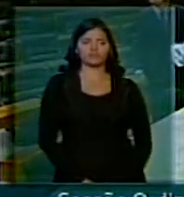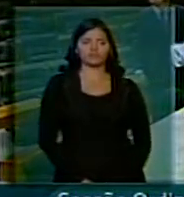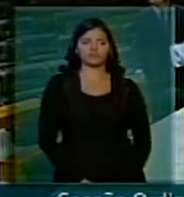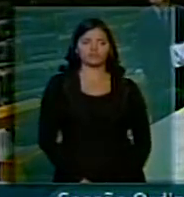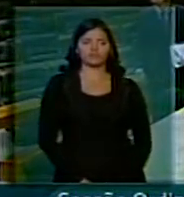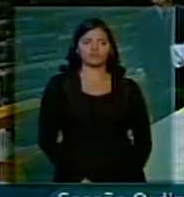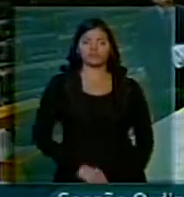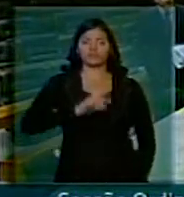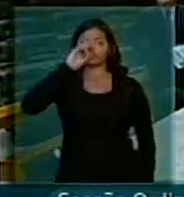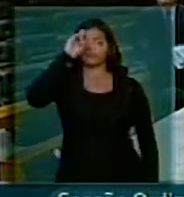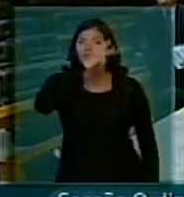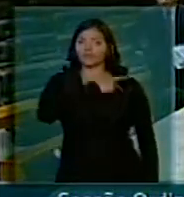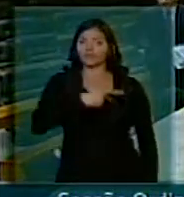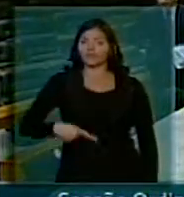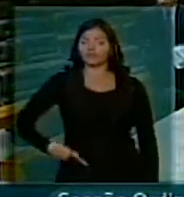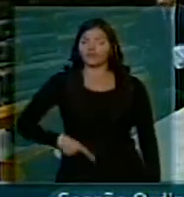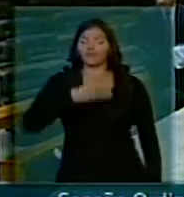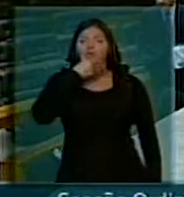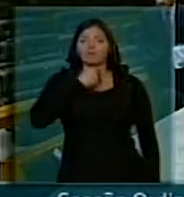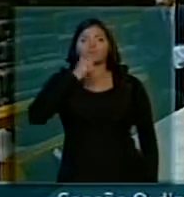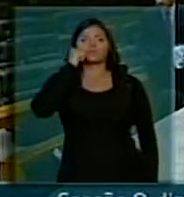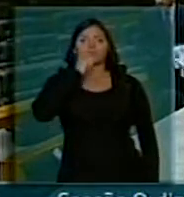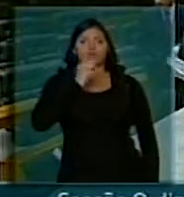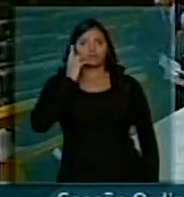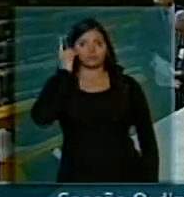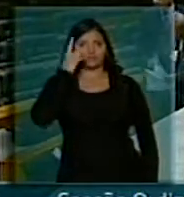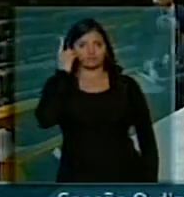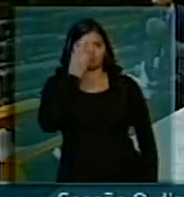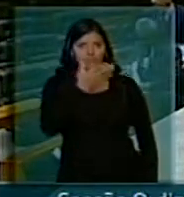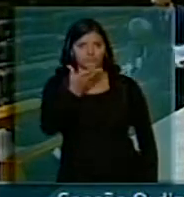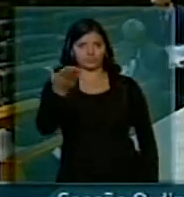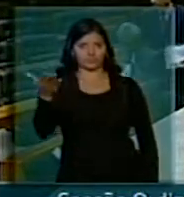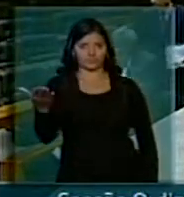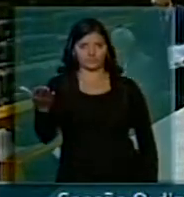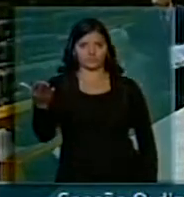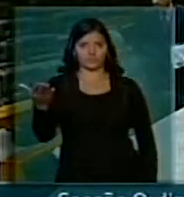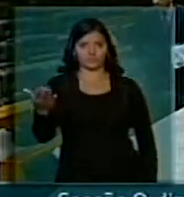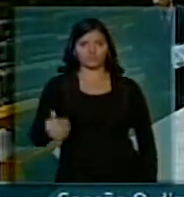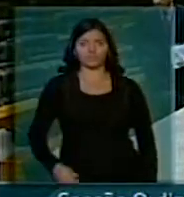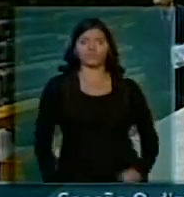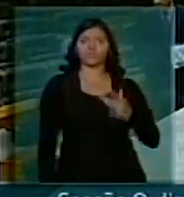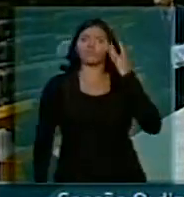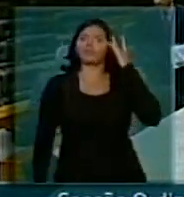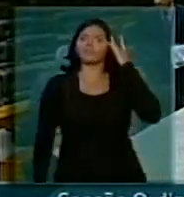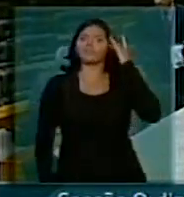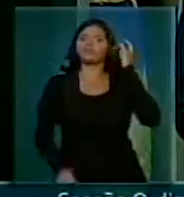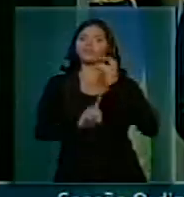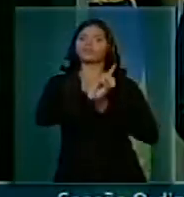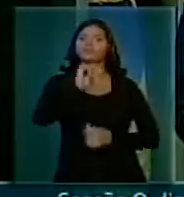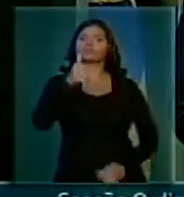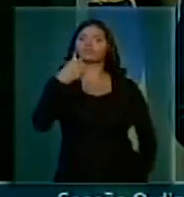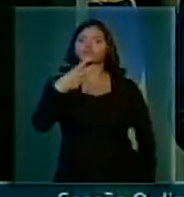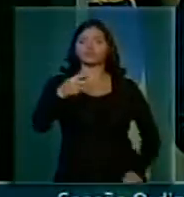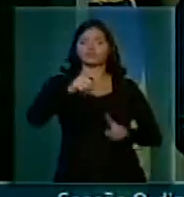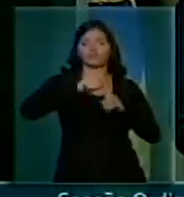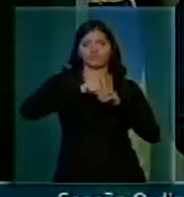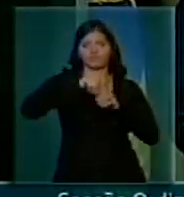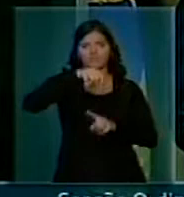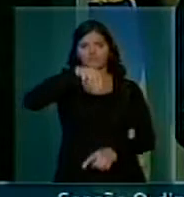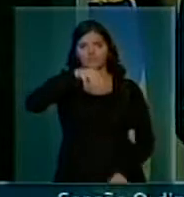Senhor Presidente, senhores e senhoras deputados, amanhã, dia 13 de maio,